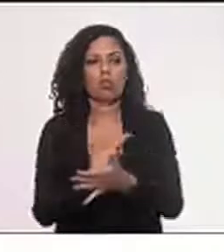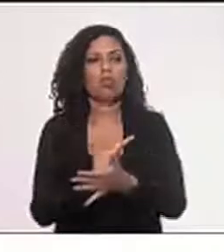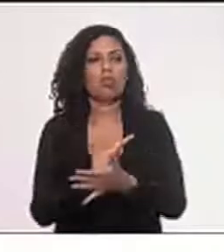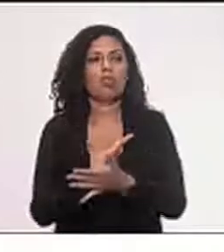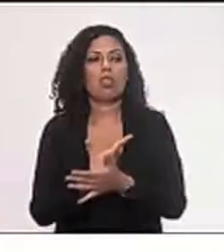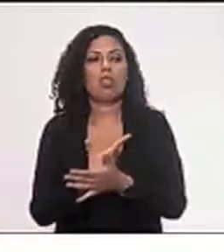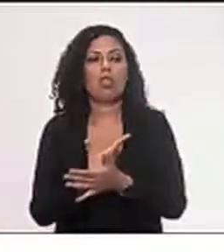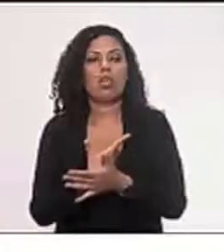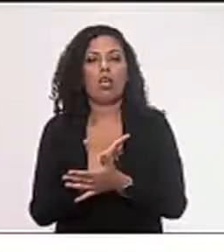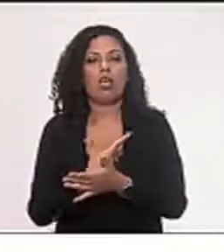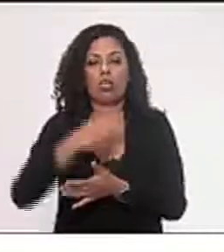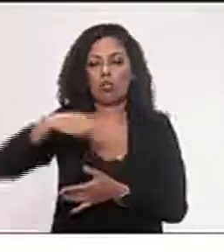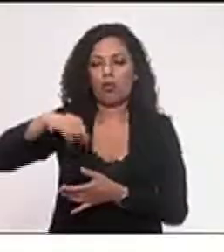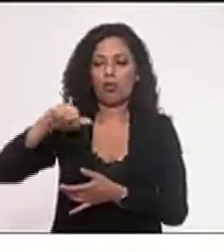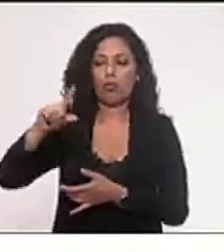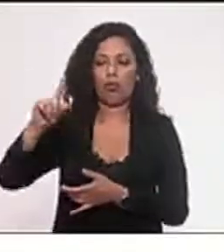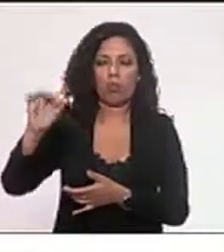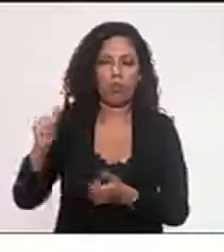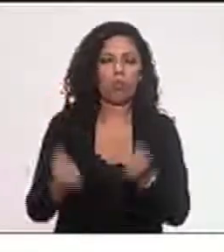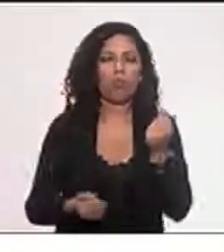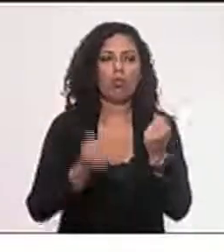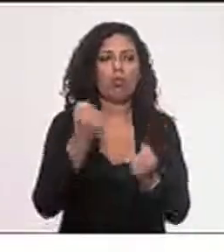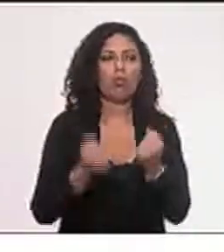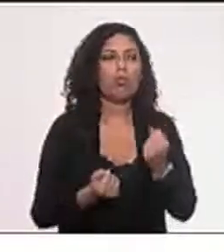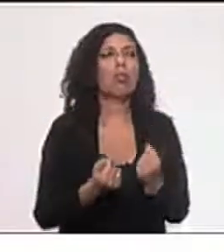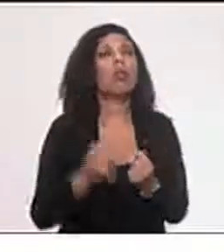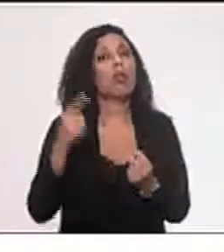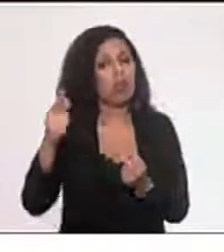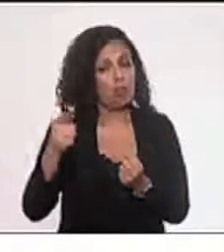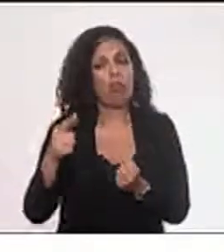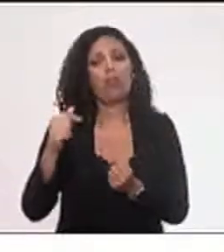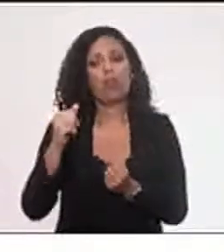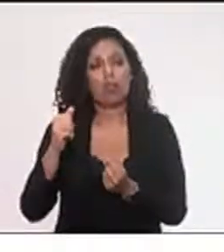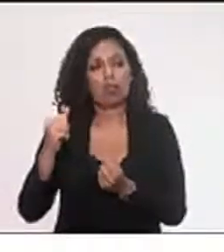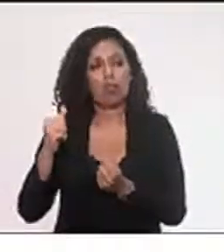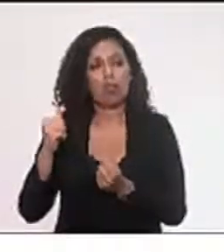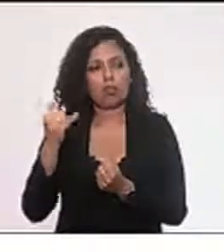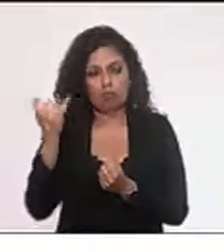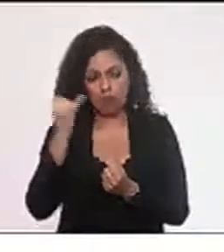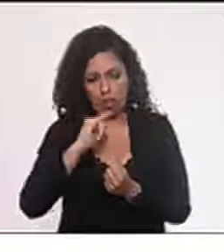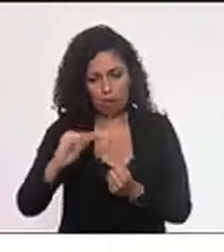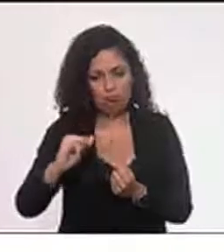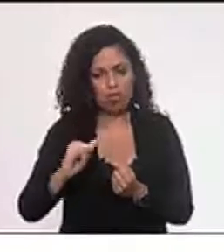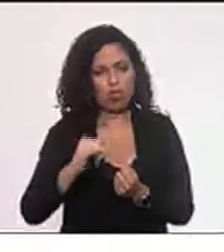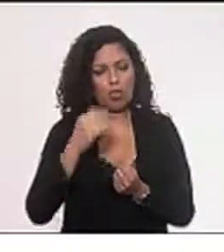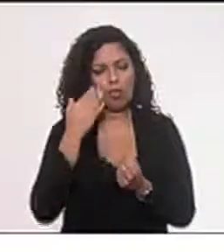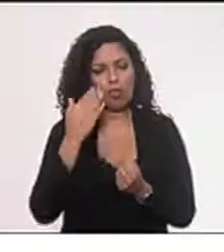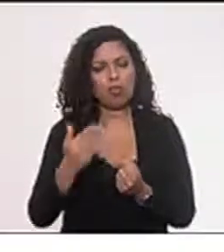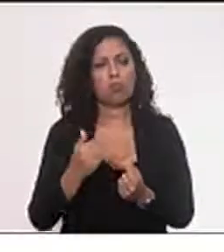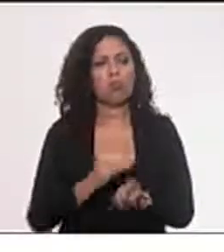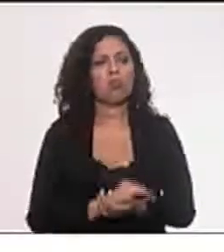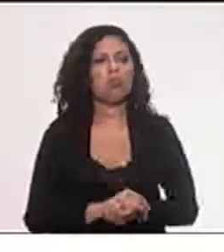trânsito, ele vai poder ali ser notificado pela placa. Pois não, deputado? Deputado,